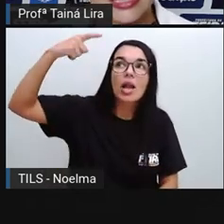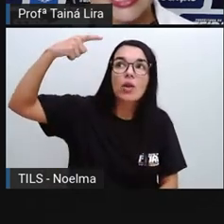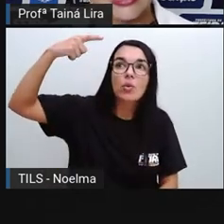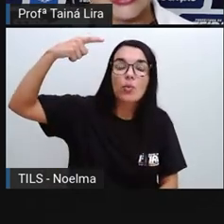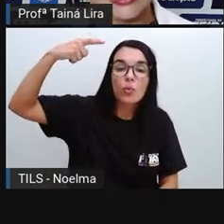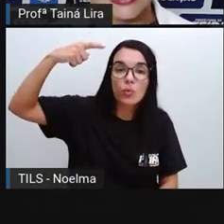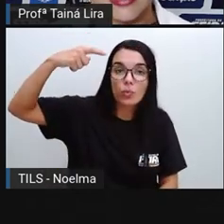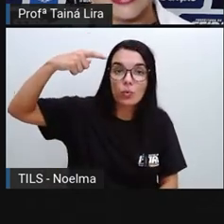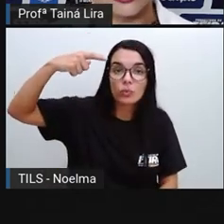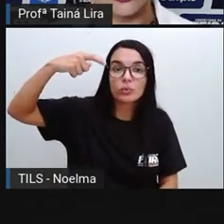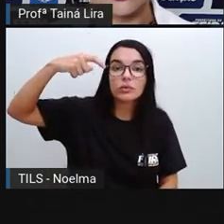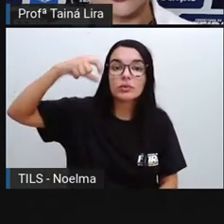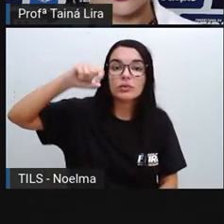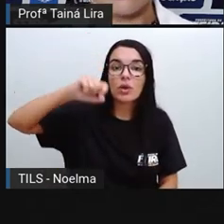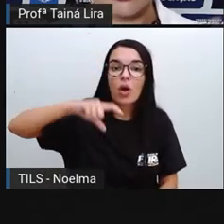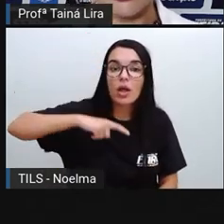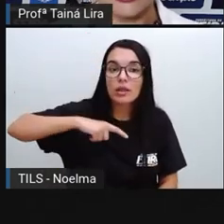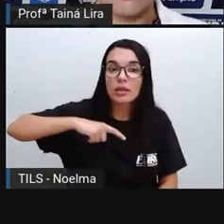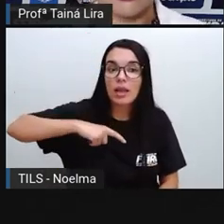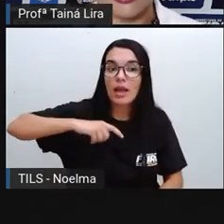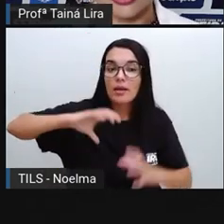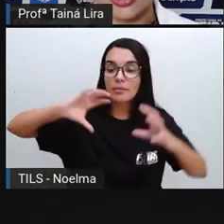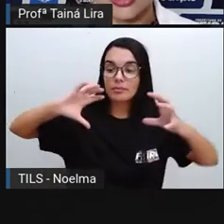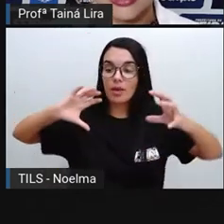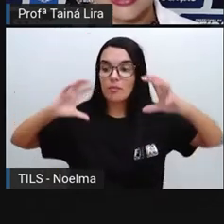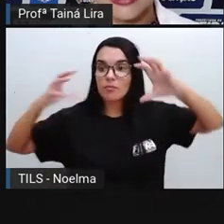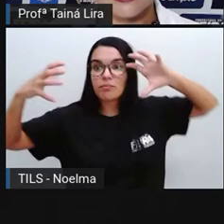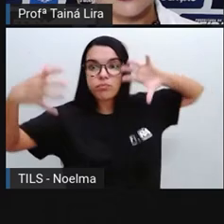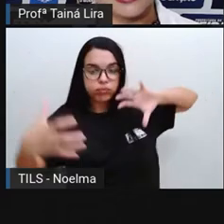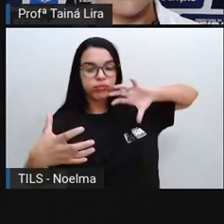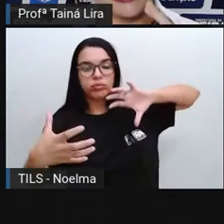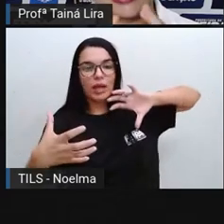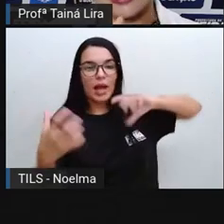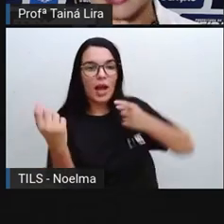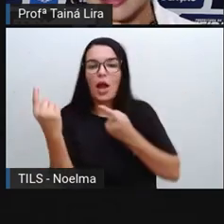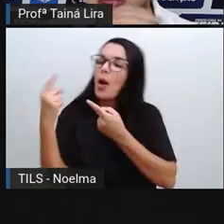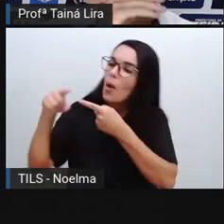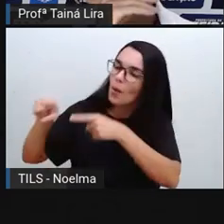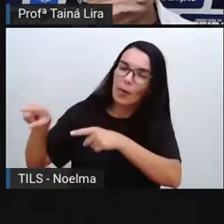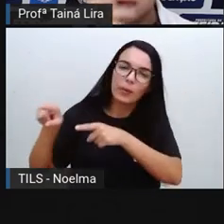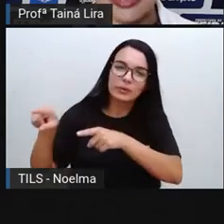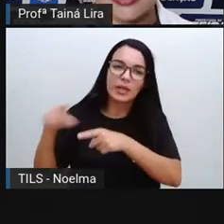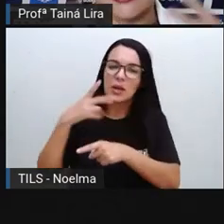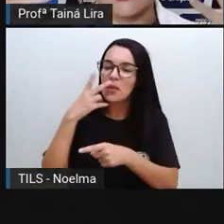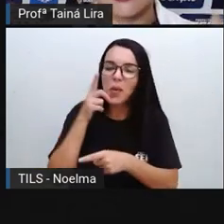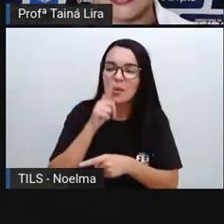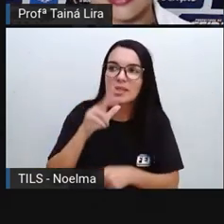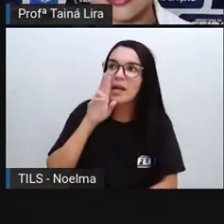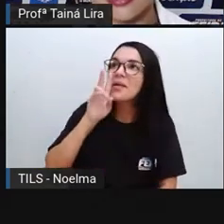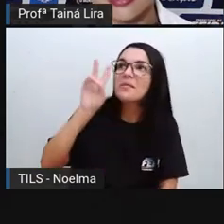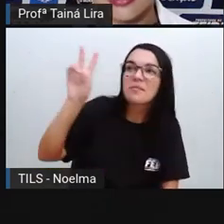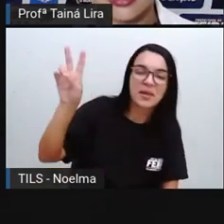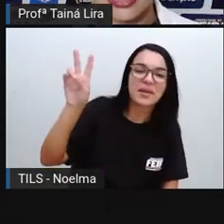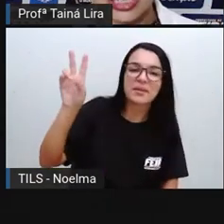a luz do Sol é muito forte. Então, acaba que a gente não consegue